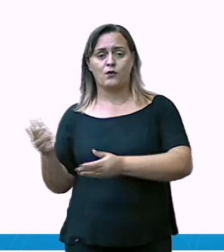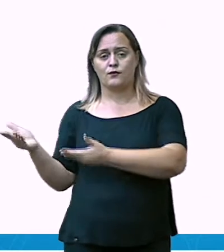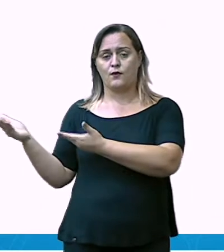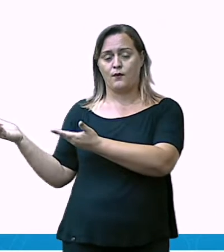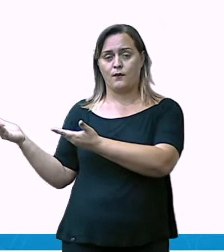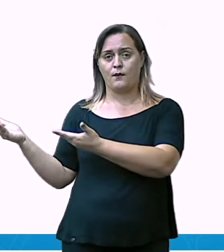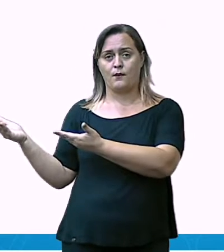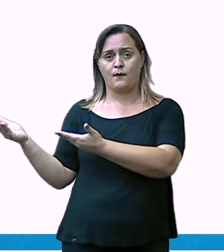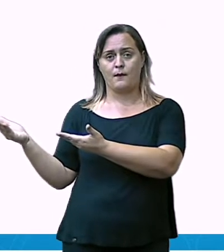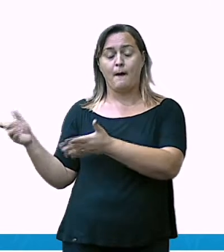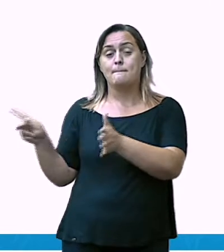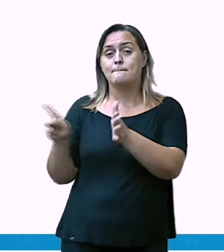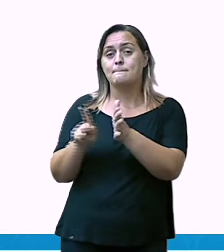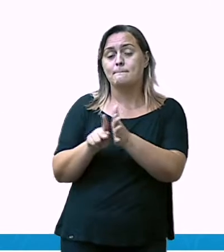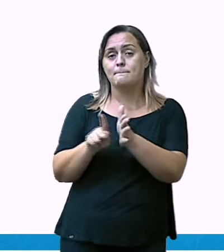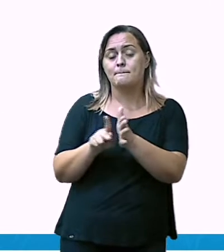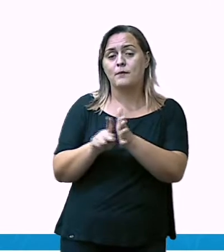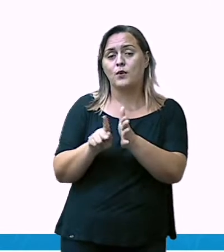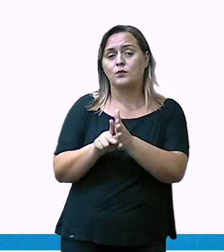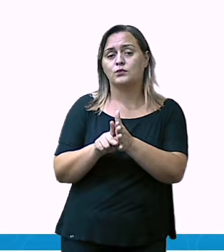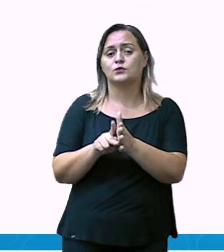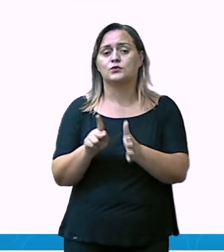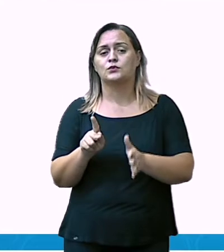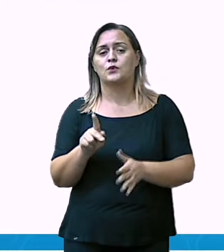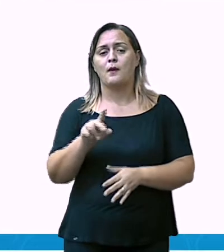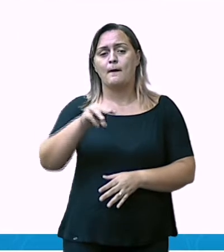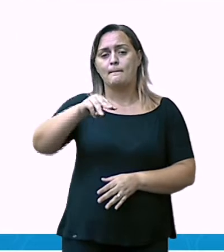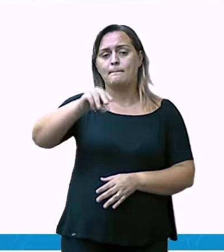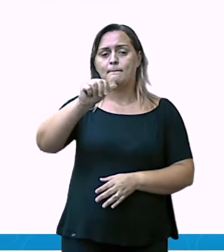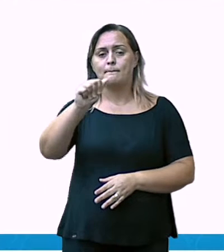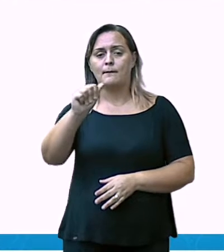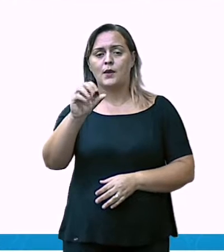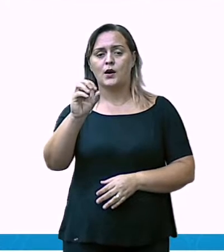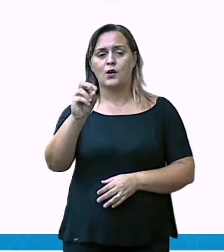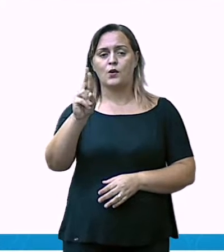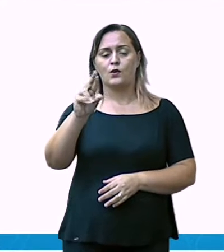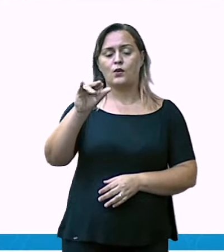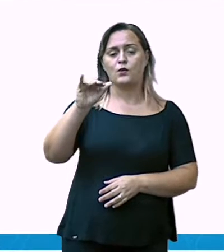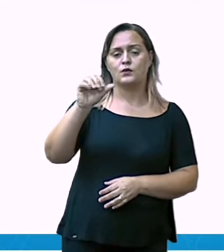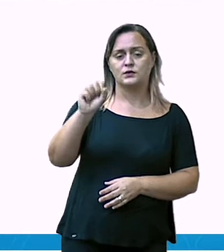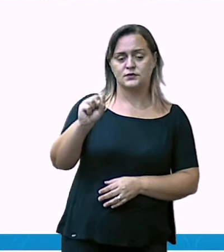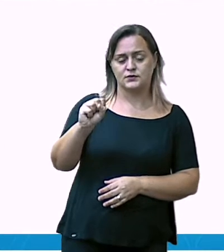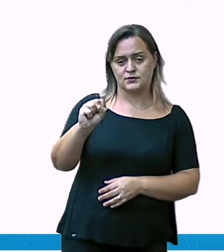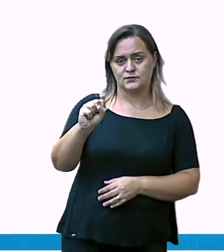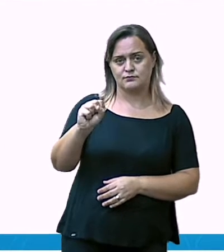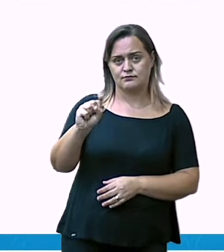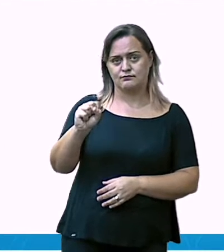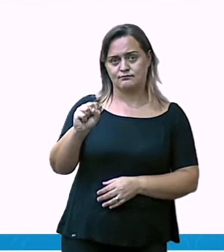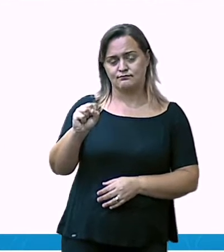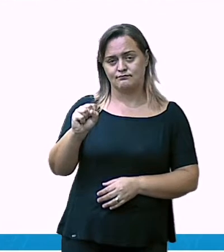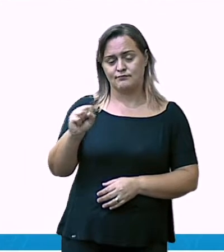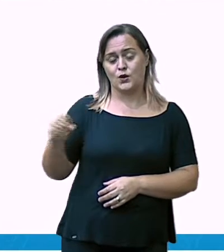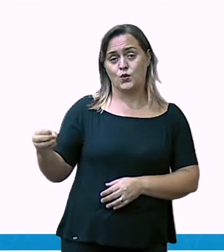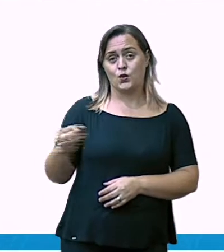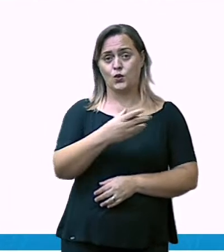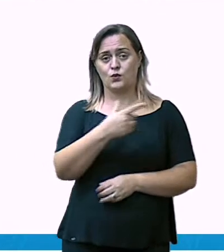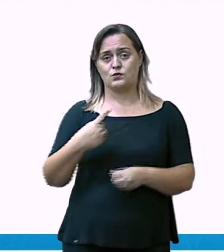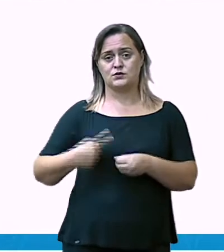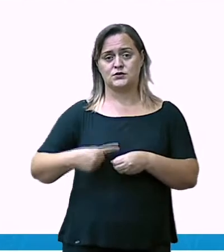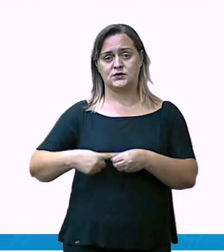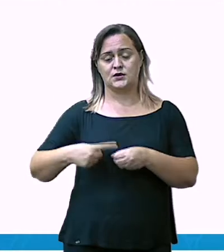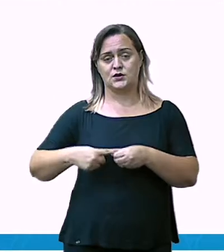Habitam um país fascinante e há pouco tempo revelado e colonizado.